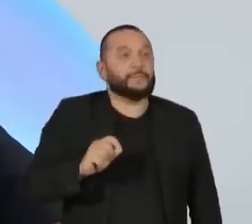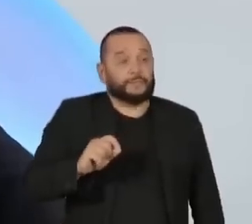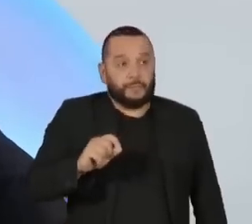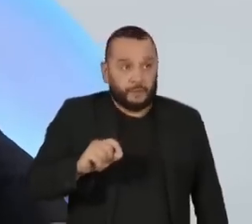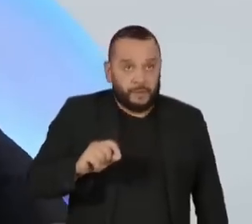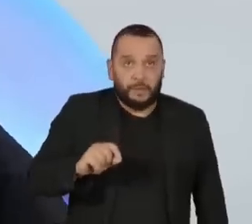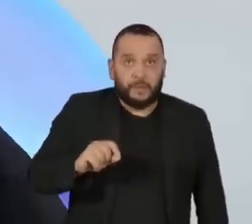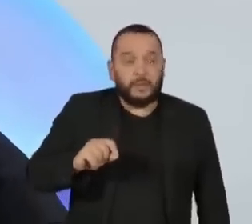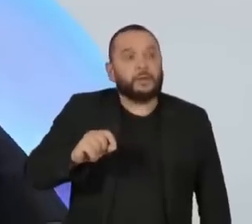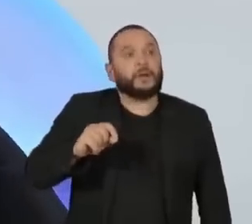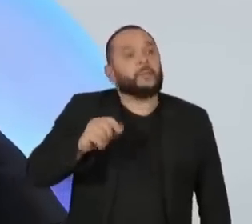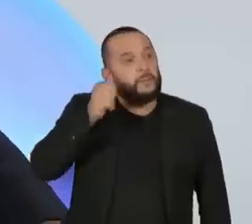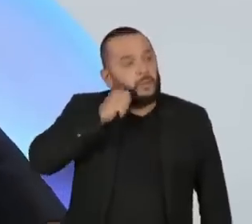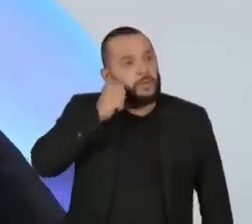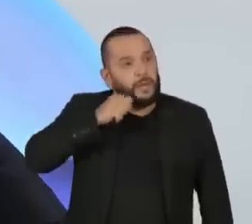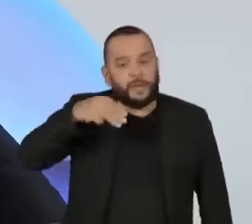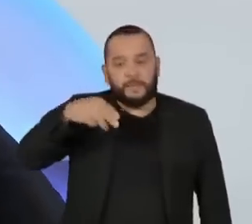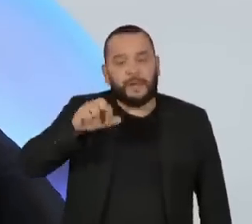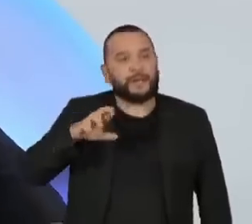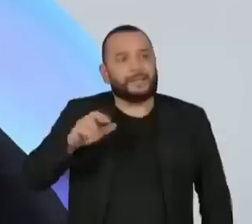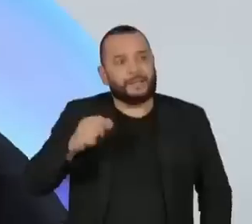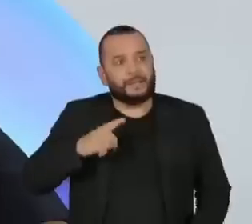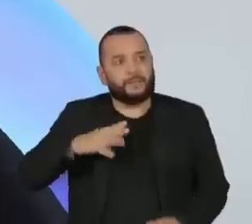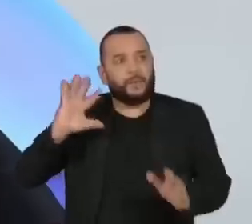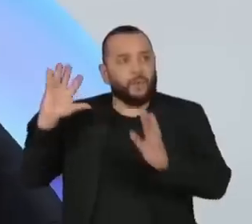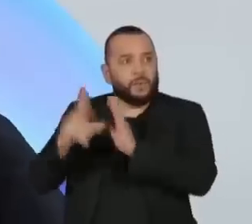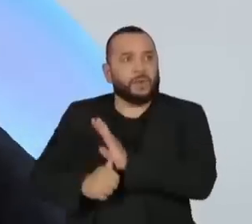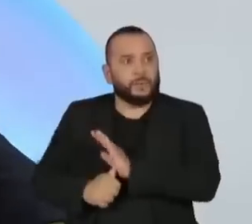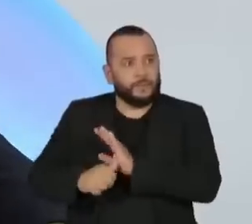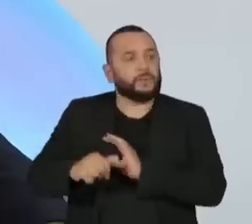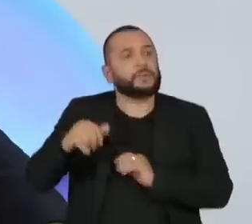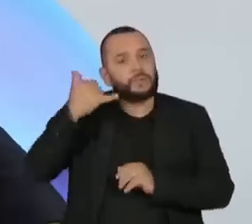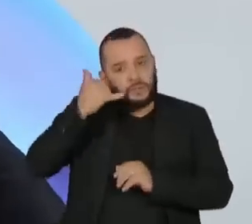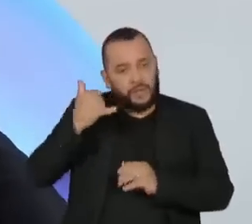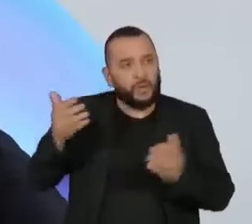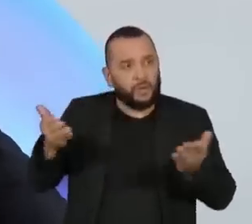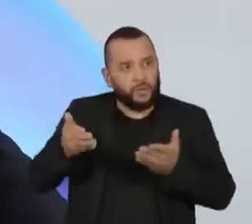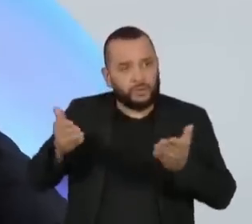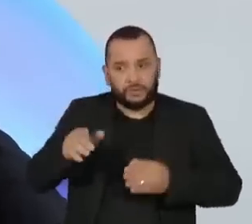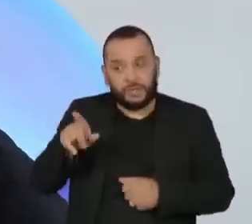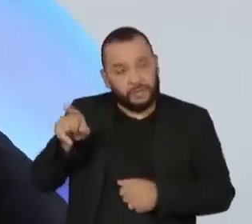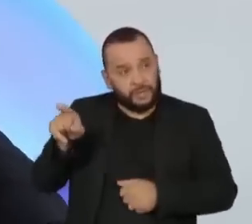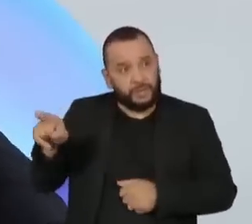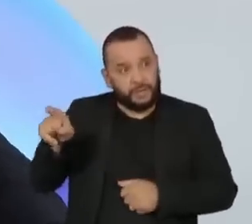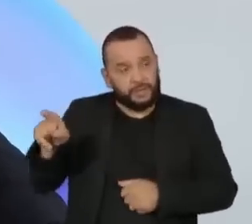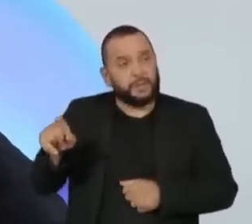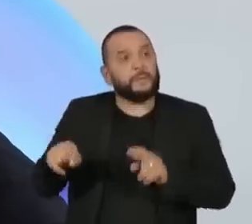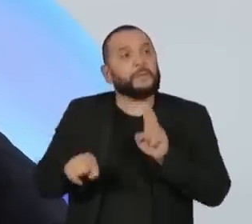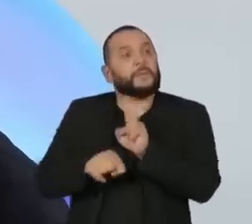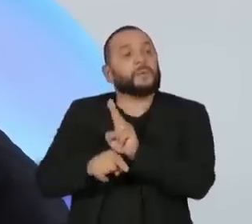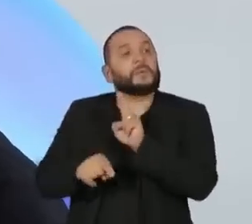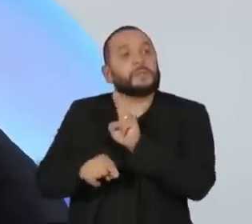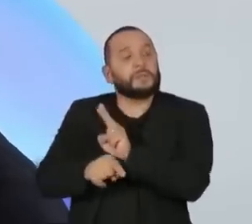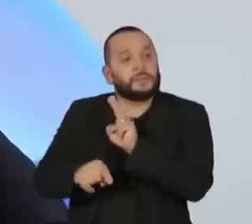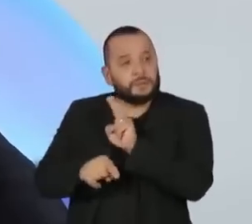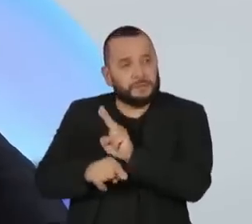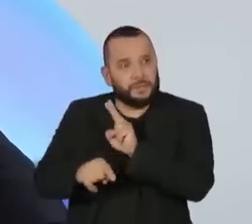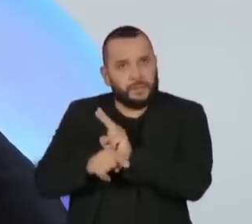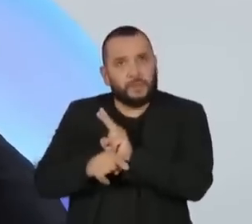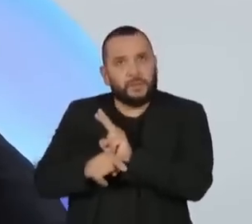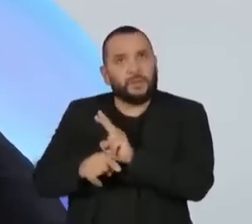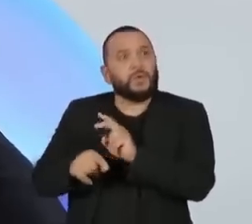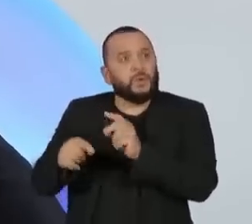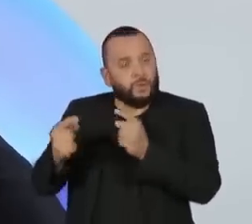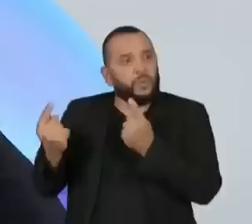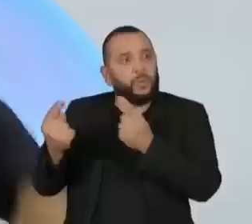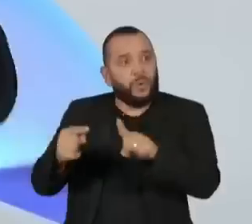teve o seu celular roubado ou furtado hoje no trem, no metrô ou no ônibus, só vai ter a proteção contra esses